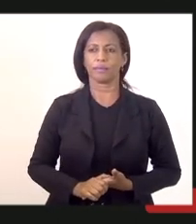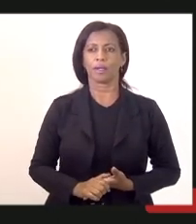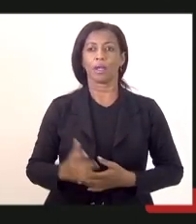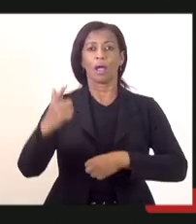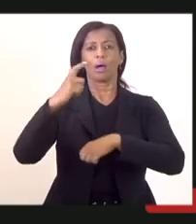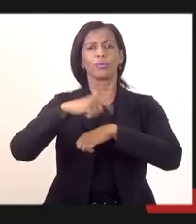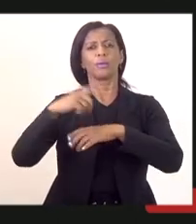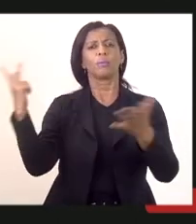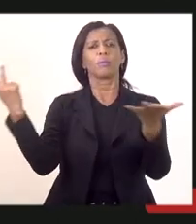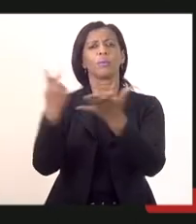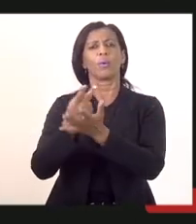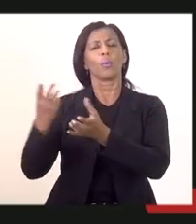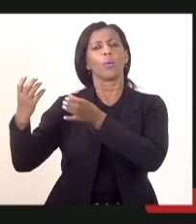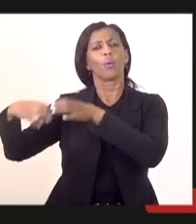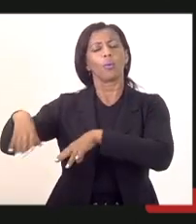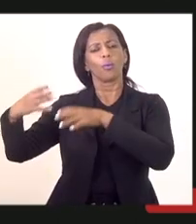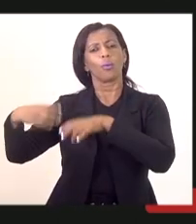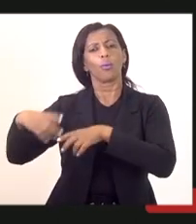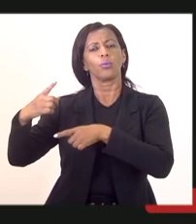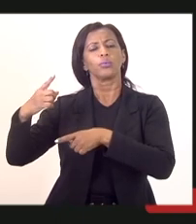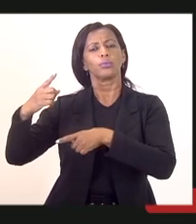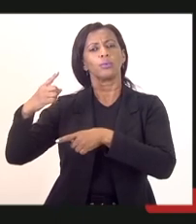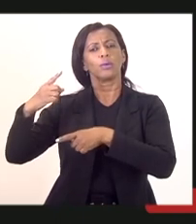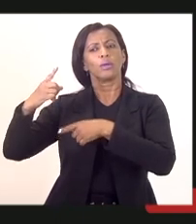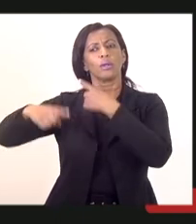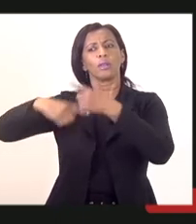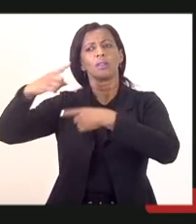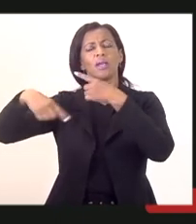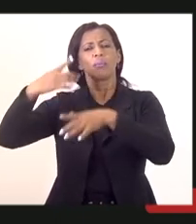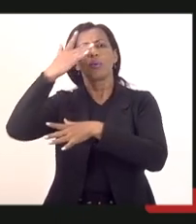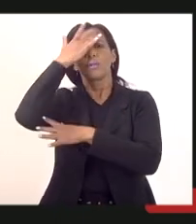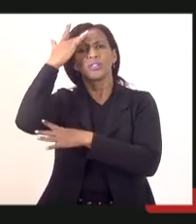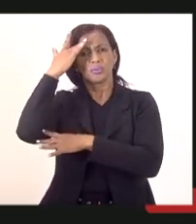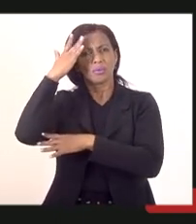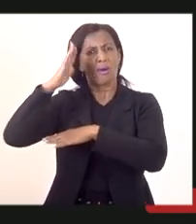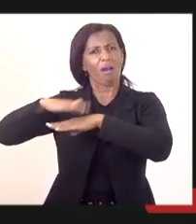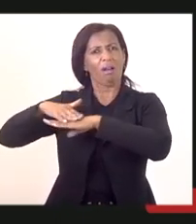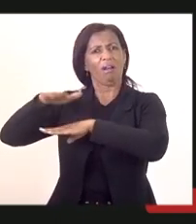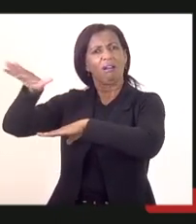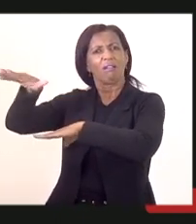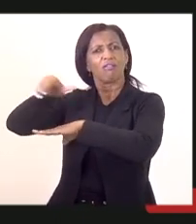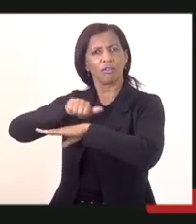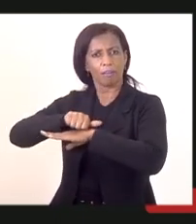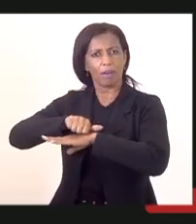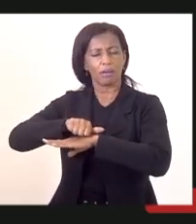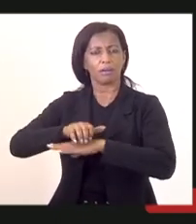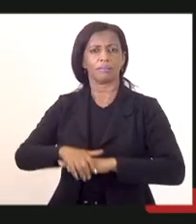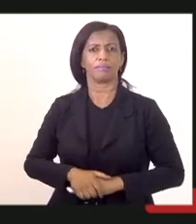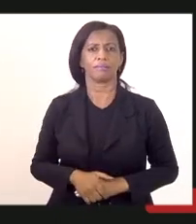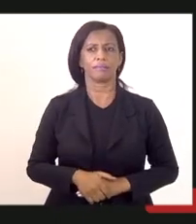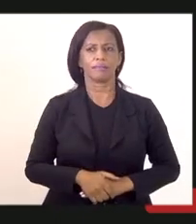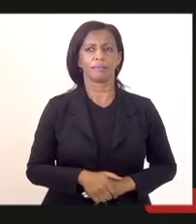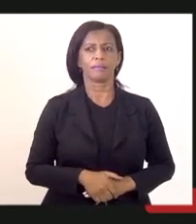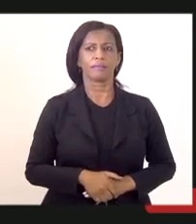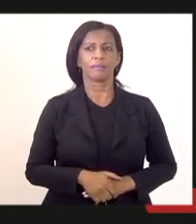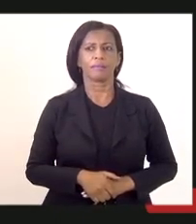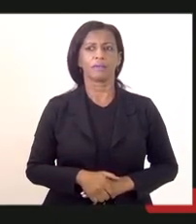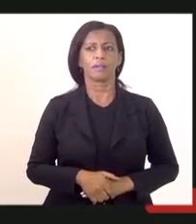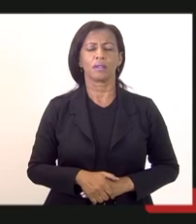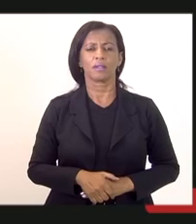desse concurso, depois de tanto tempo sem essas pessoas terem chamadas, serem chamadas, o que